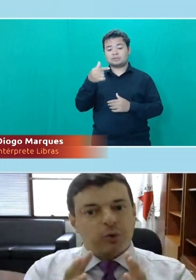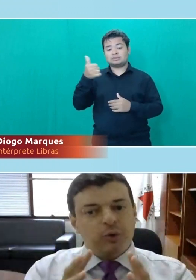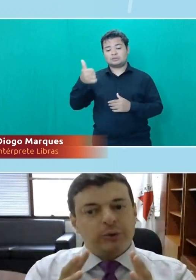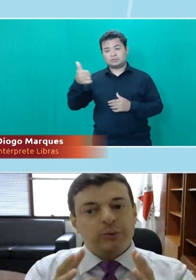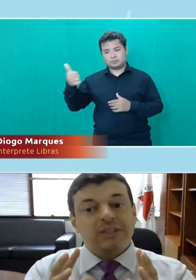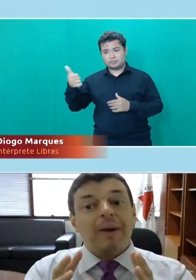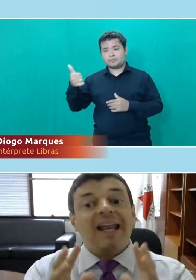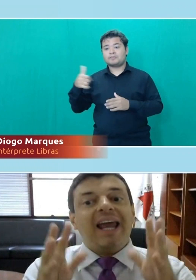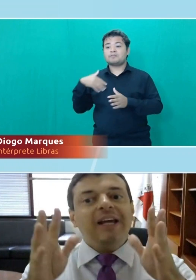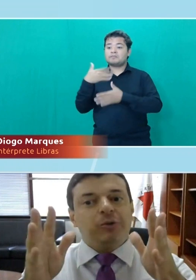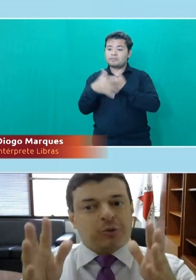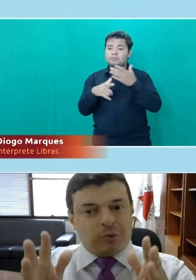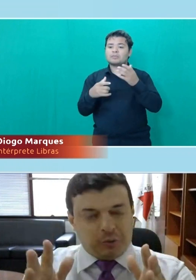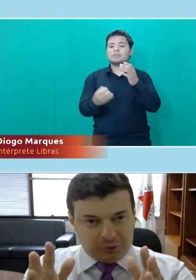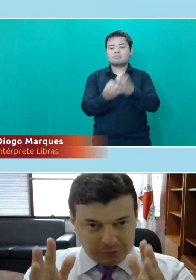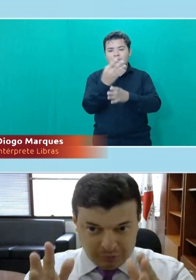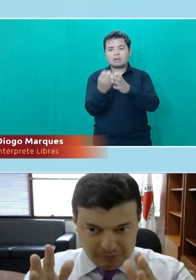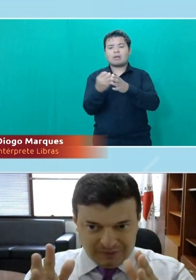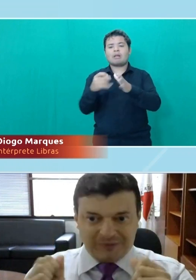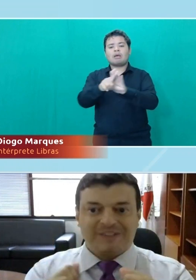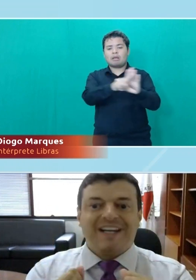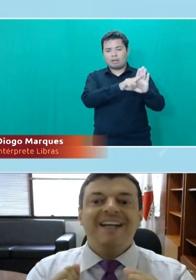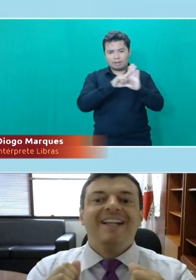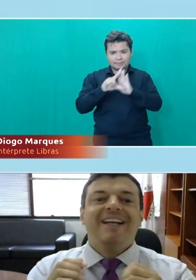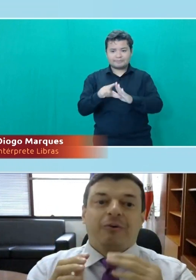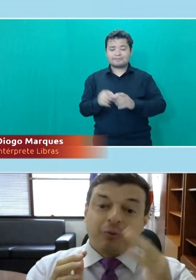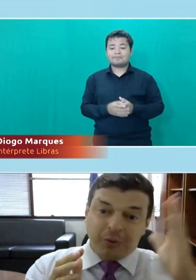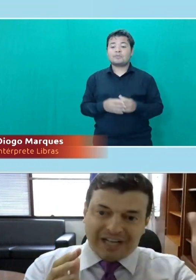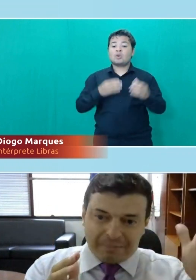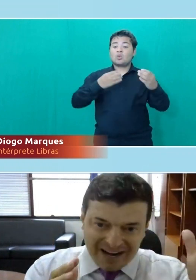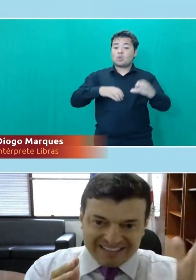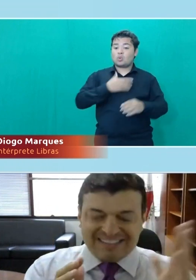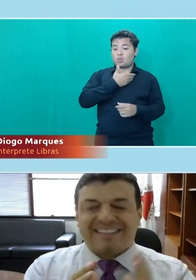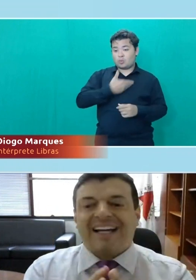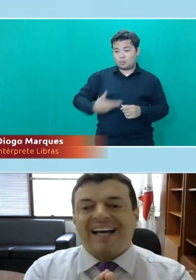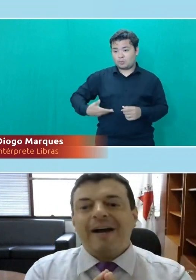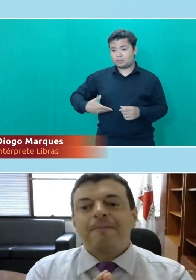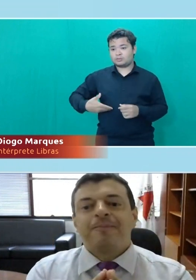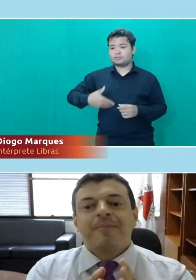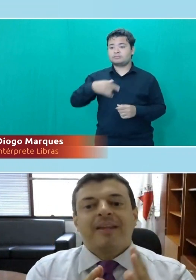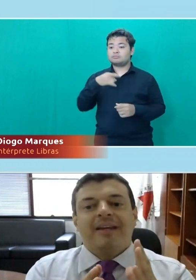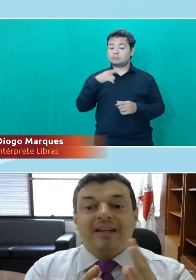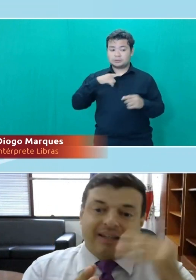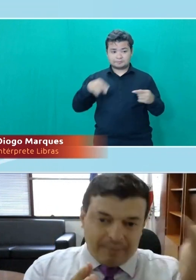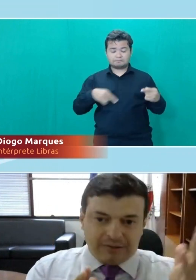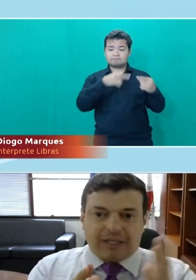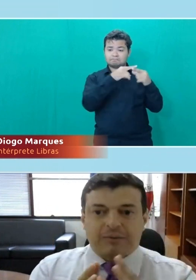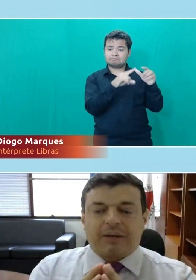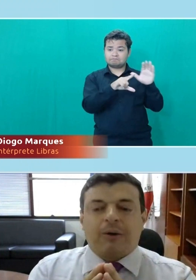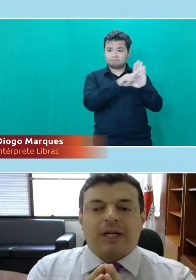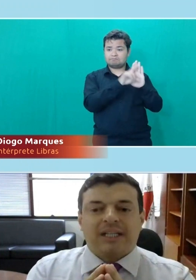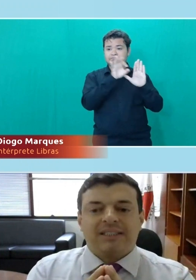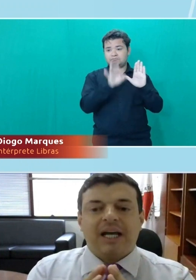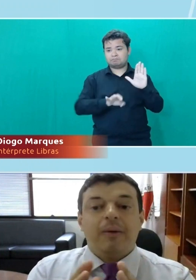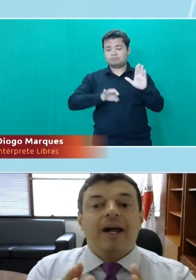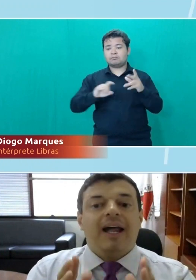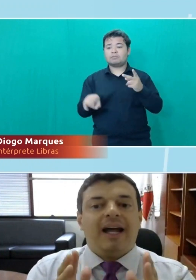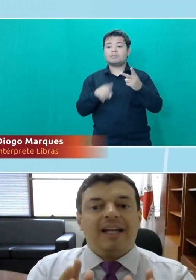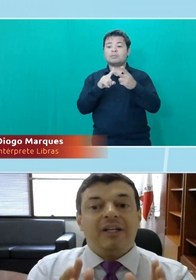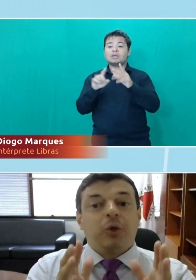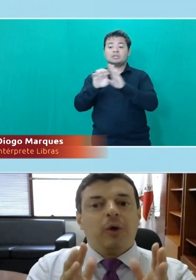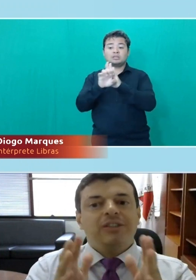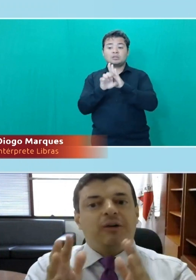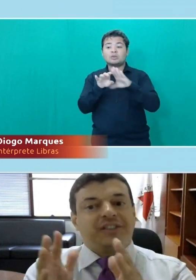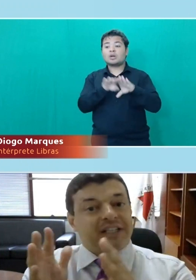todo um outro conjunto. Então, a Lei dos Concursos Públicos, cuja base está lá, e também no Estatuto da Igualdade Racial,